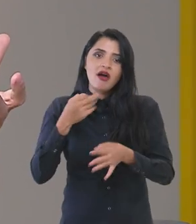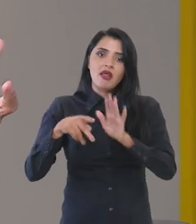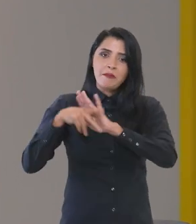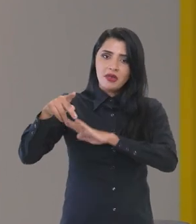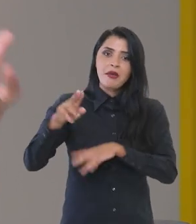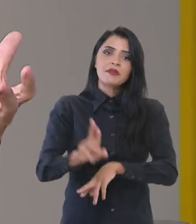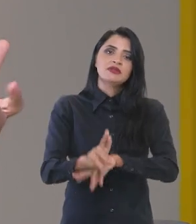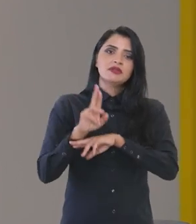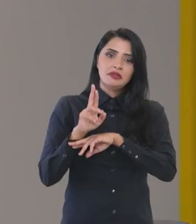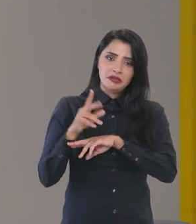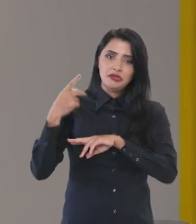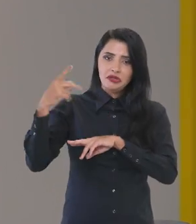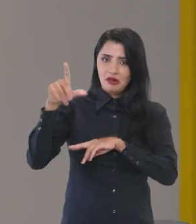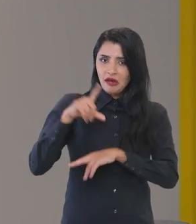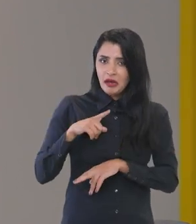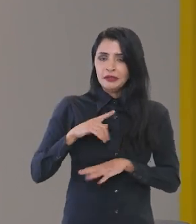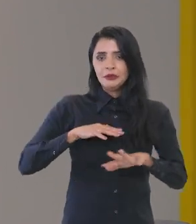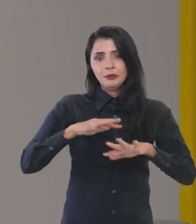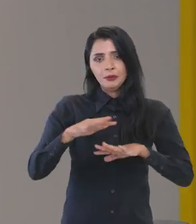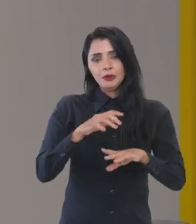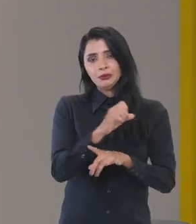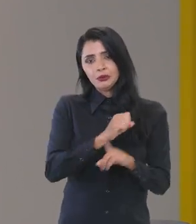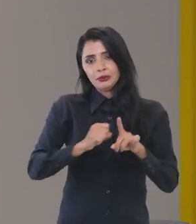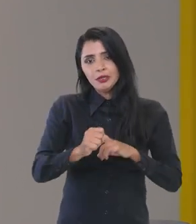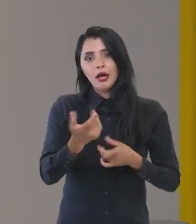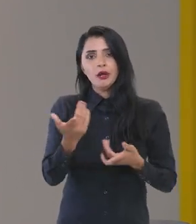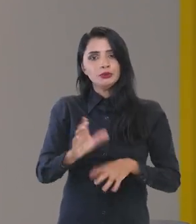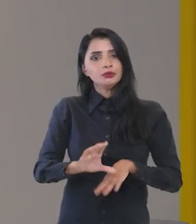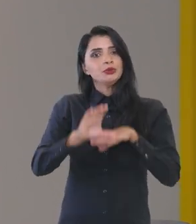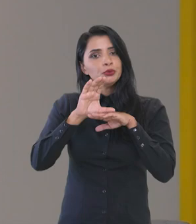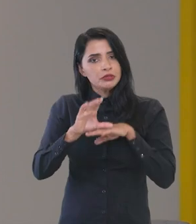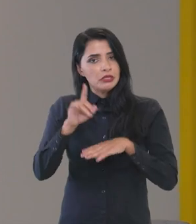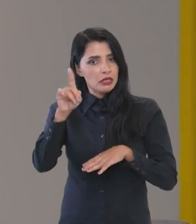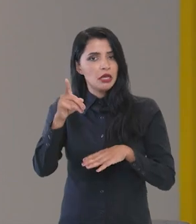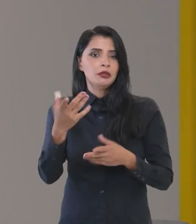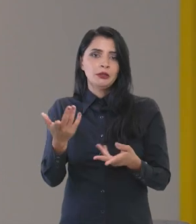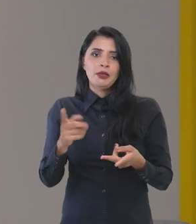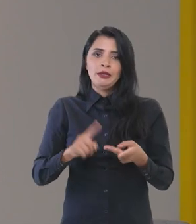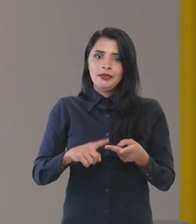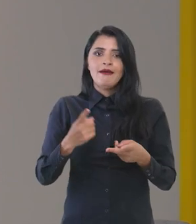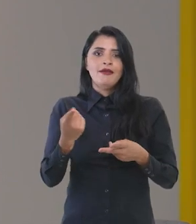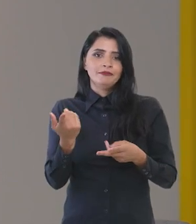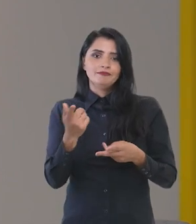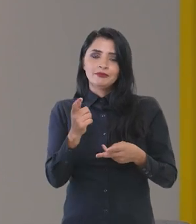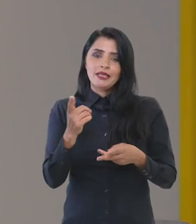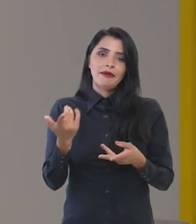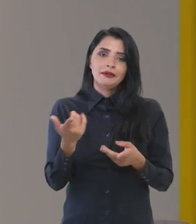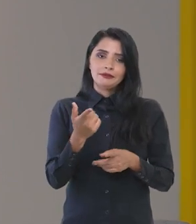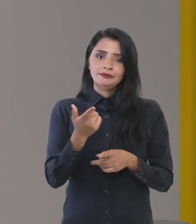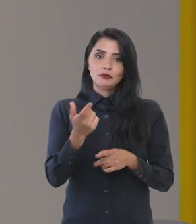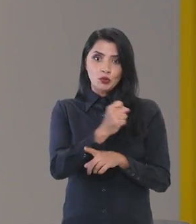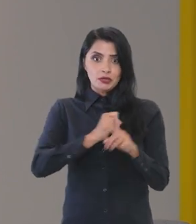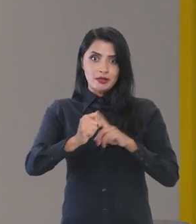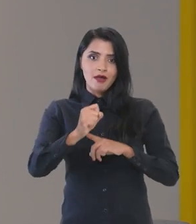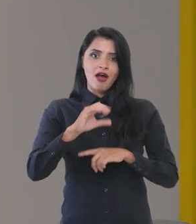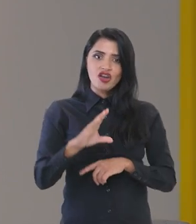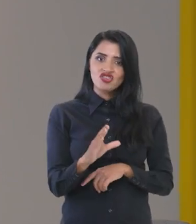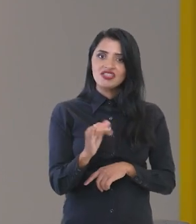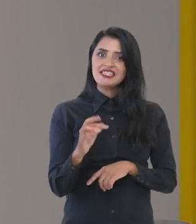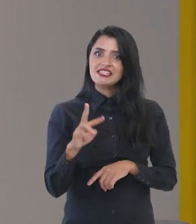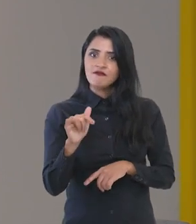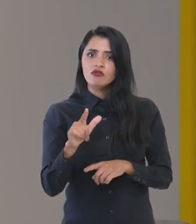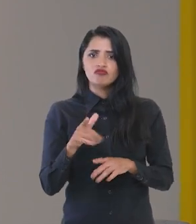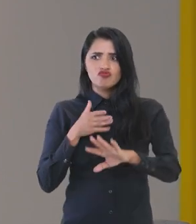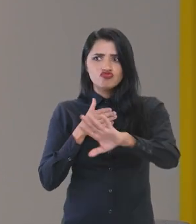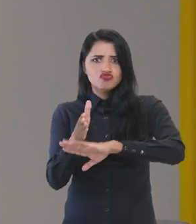que são as suas excelências representantes dos movimentos sociais, dos conselhos, das entidades, da sociedade civil, que